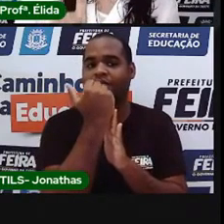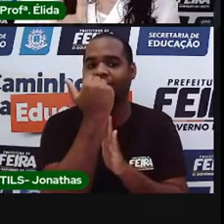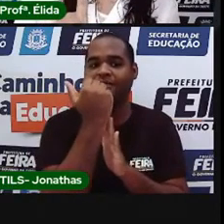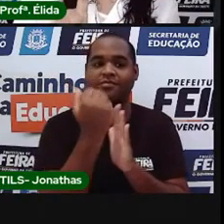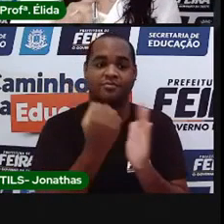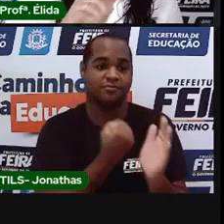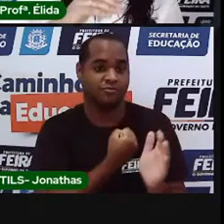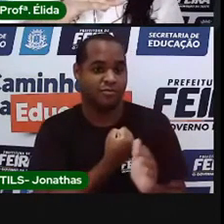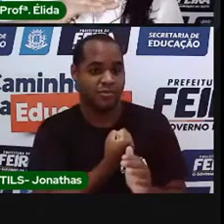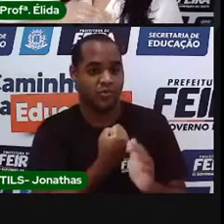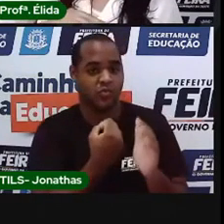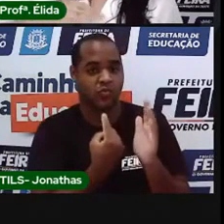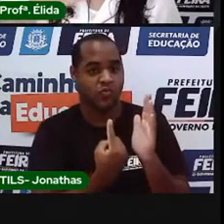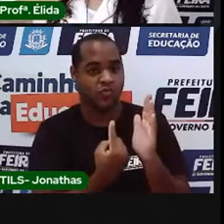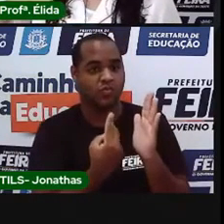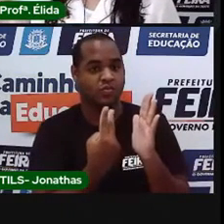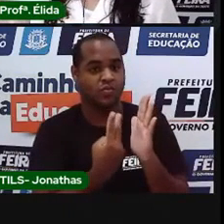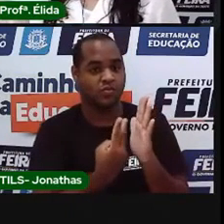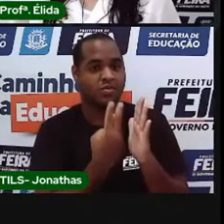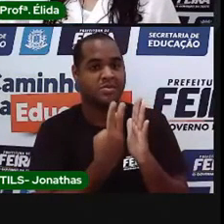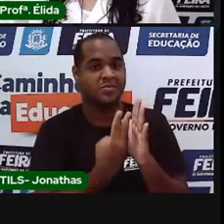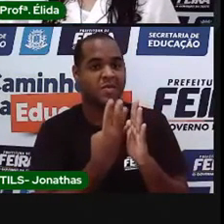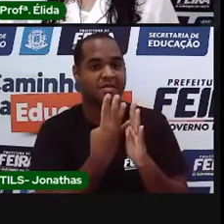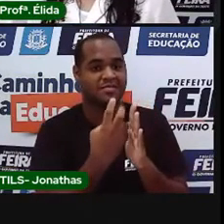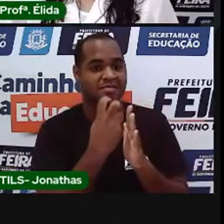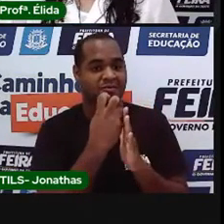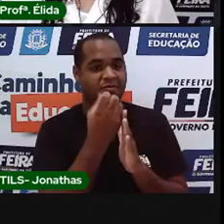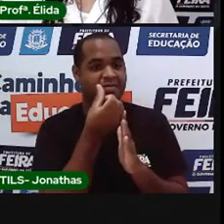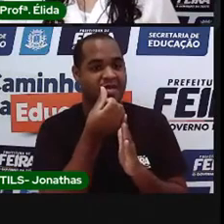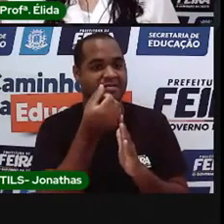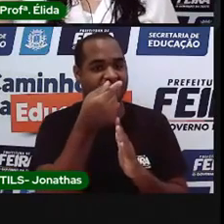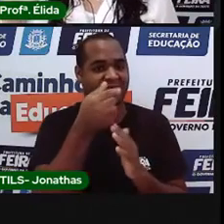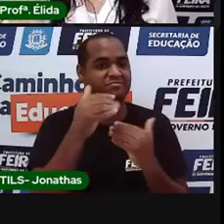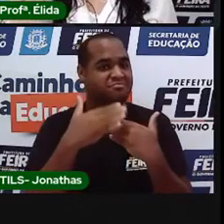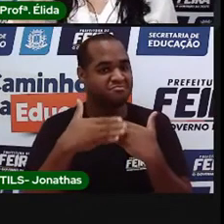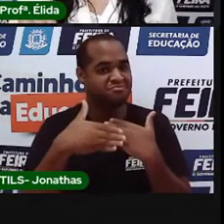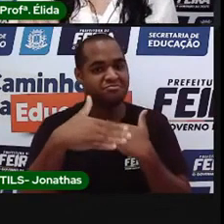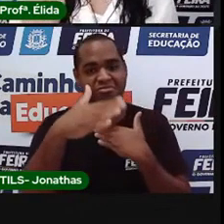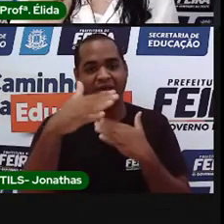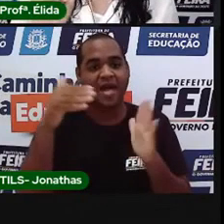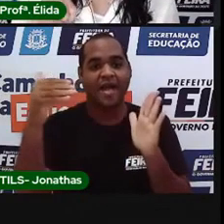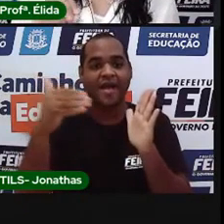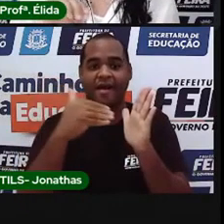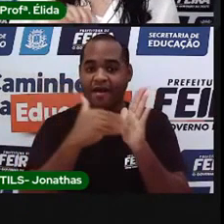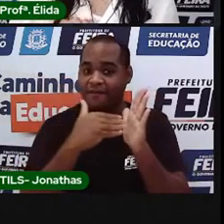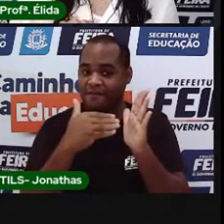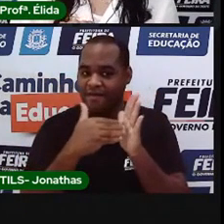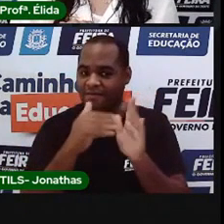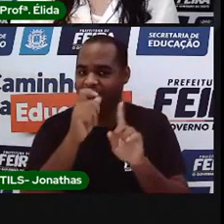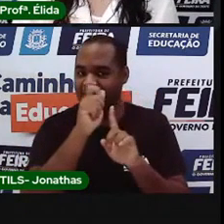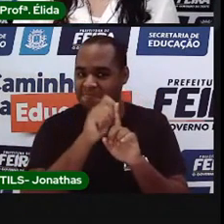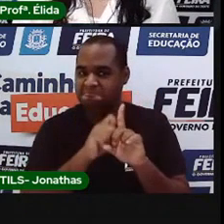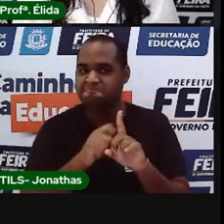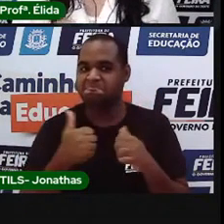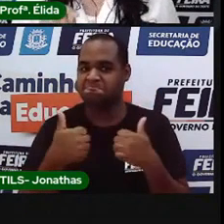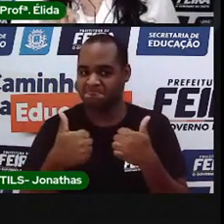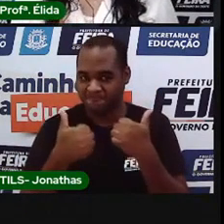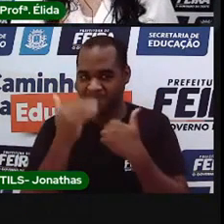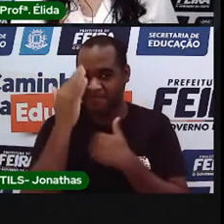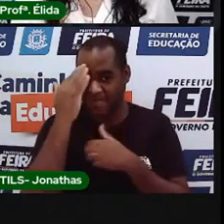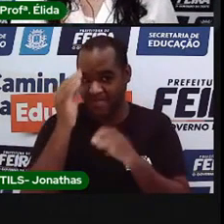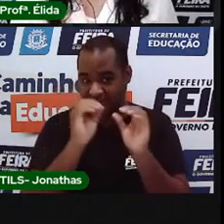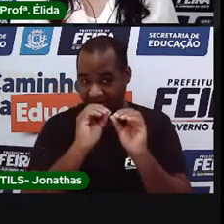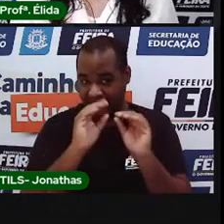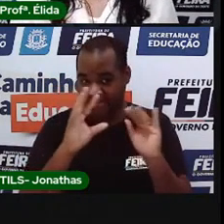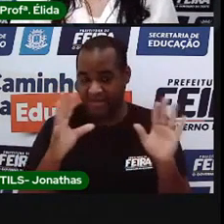número um, e ele vai aumentando os números até chegar no finalzinho do mês. No